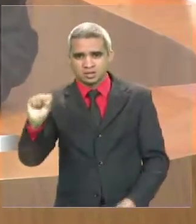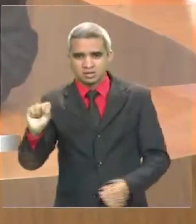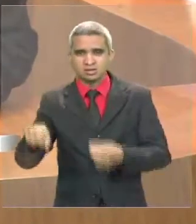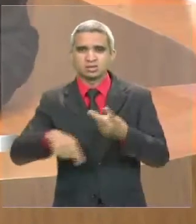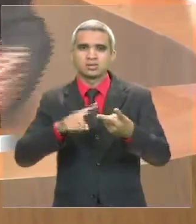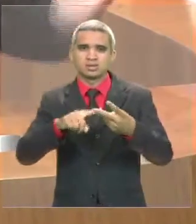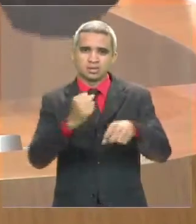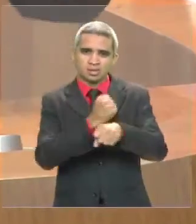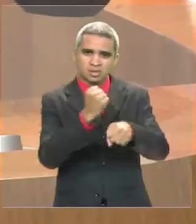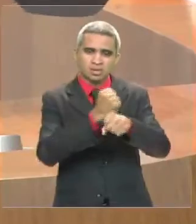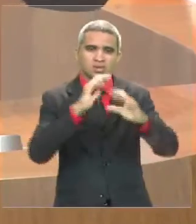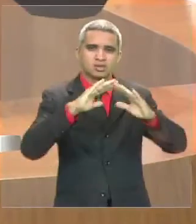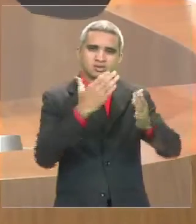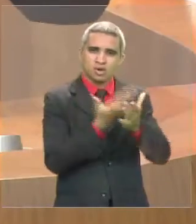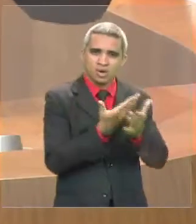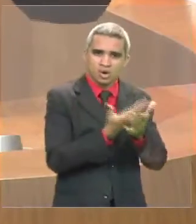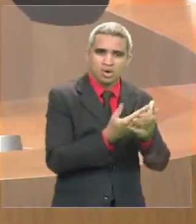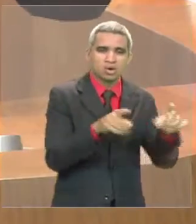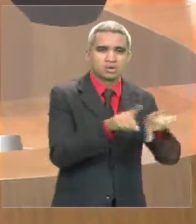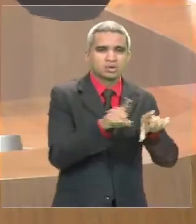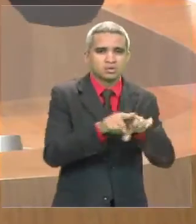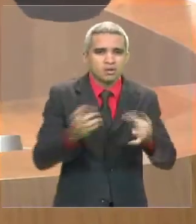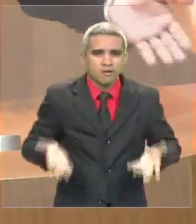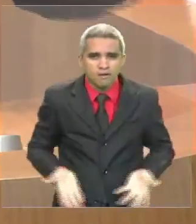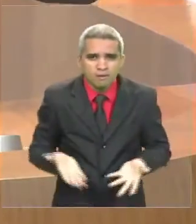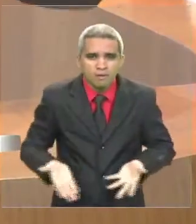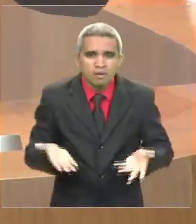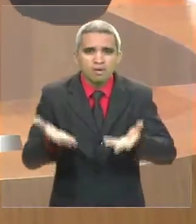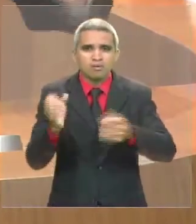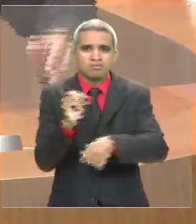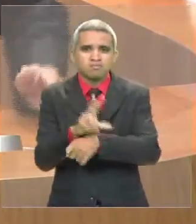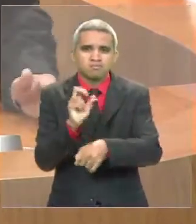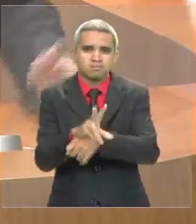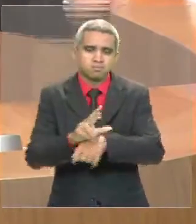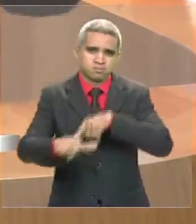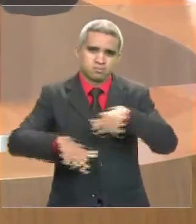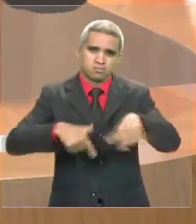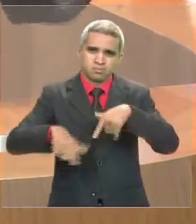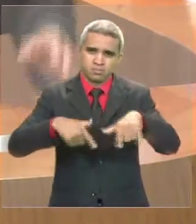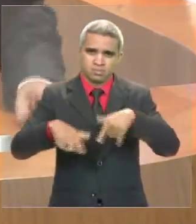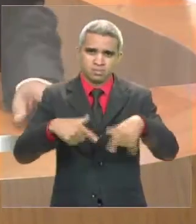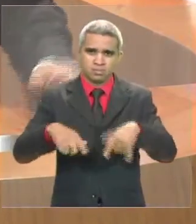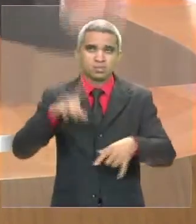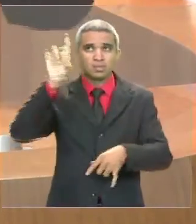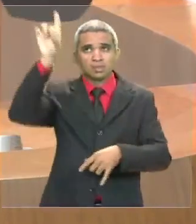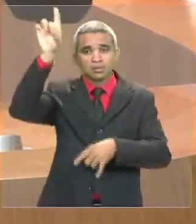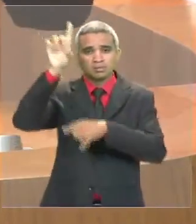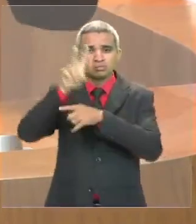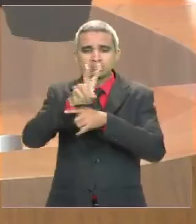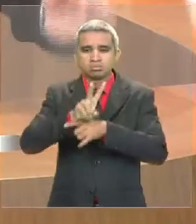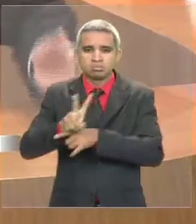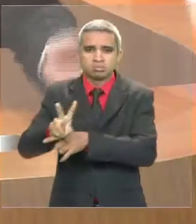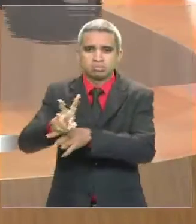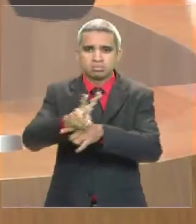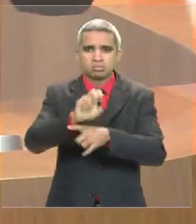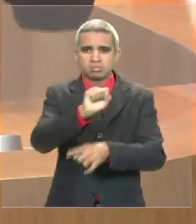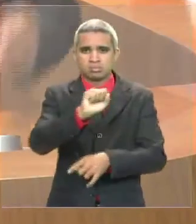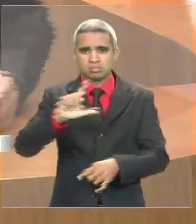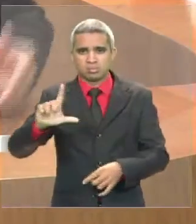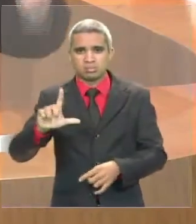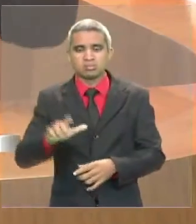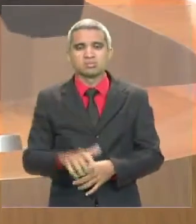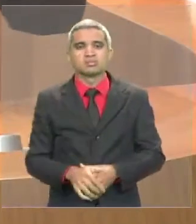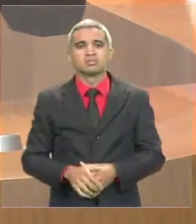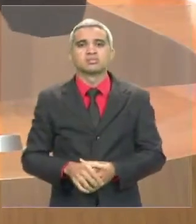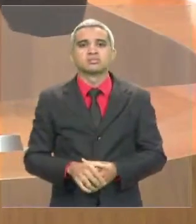Que Deus abençoe a todos. Que Deus estenda as suas mãos poderosas sobre o Maranhão, sobre São Luís. Precisamos orar para